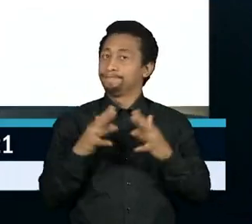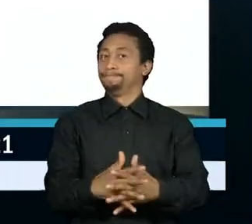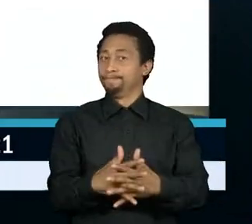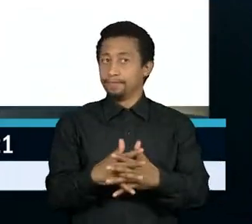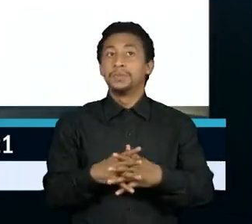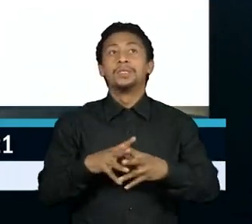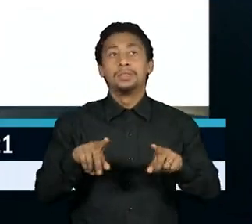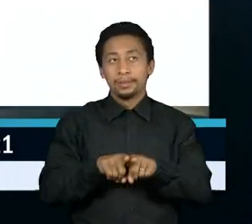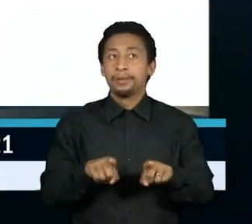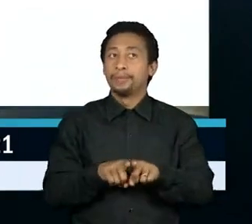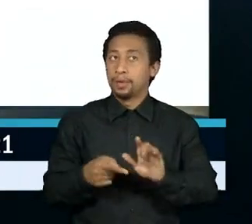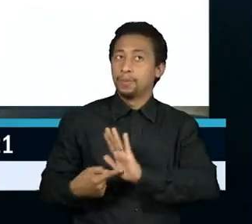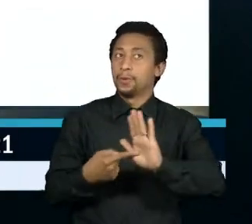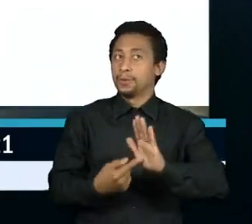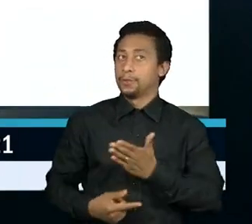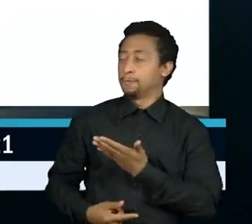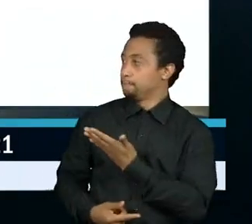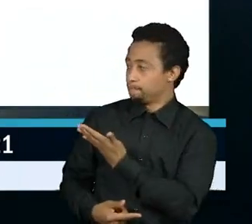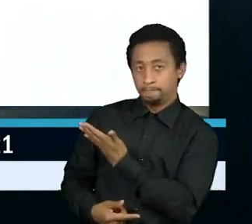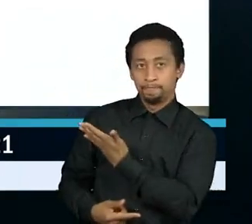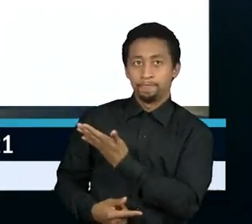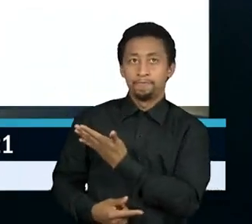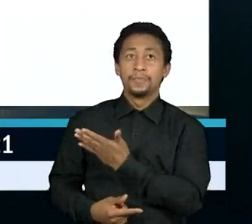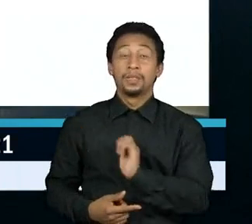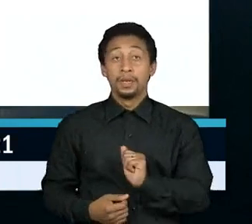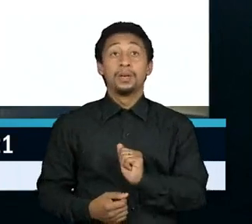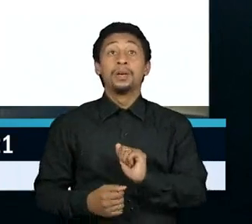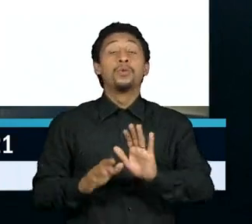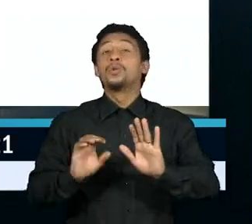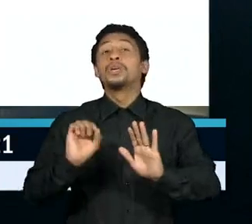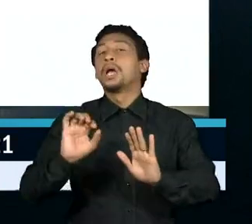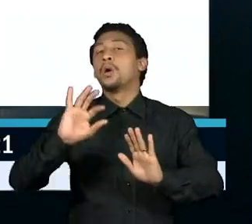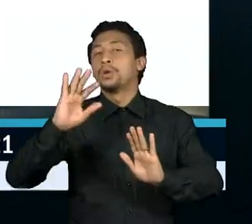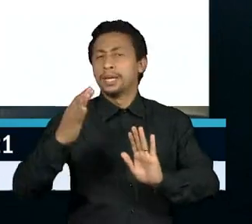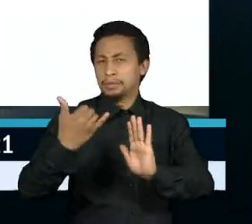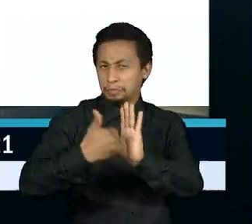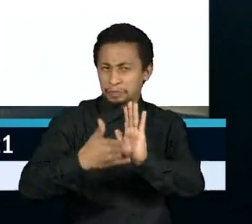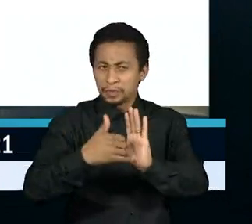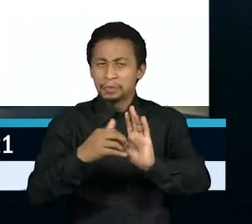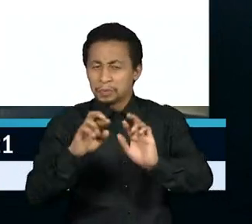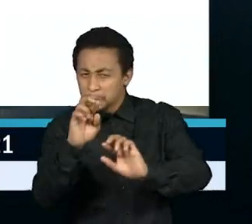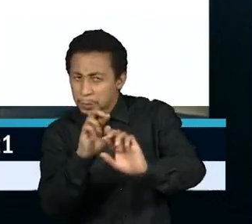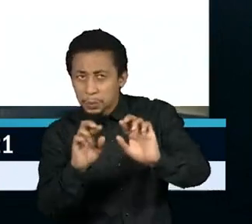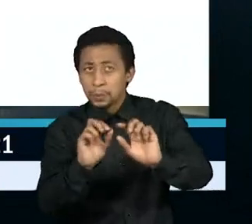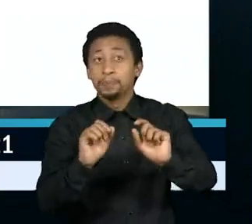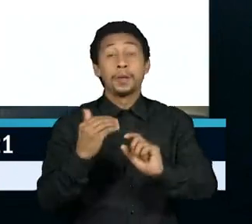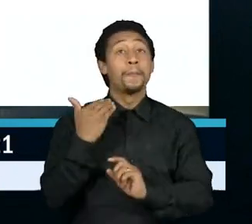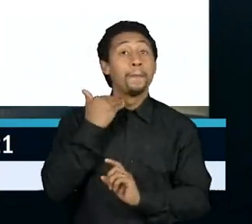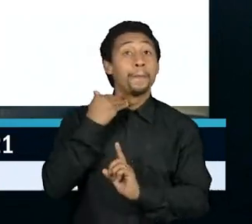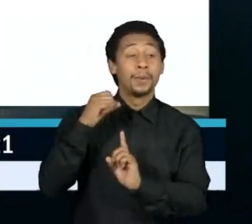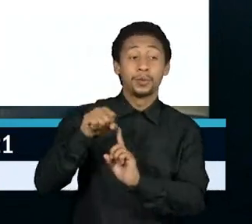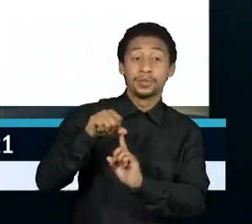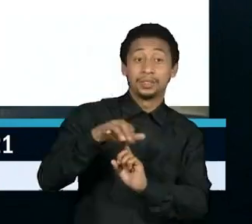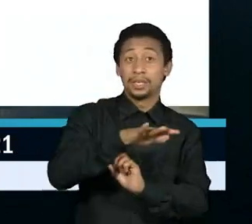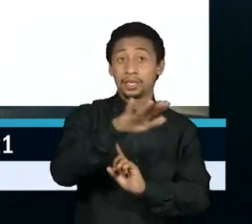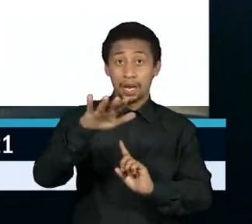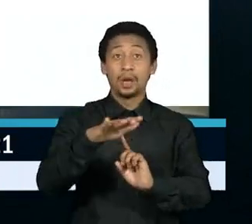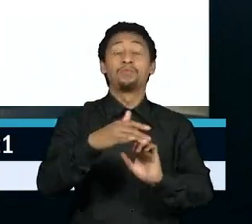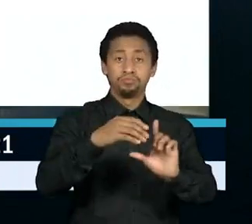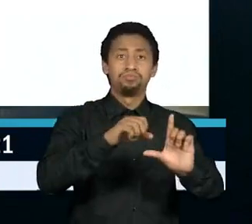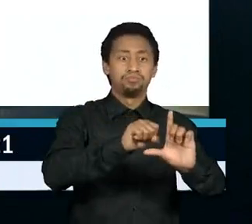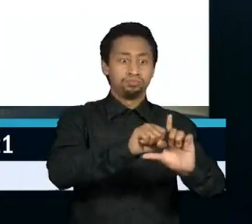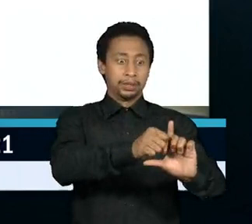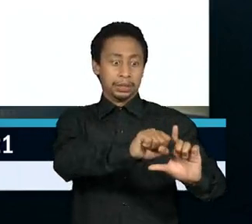armadilha da chamada dominância fiscal. Nesse caso, ocorre o seguinte. O Banco Central sobe a taxa básica de juros.